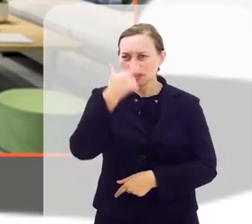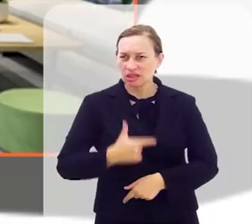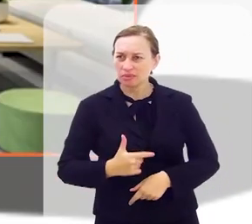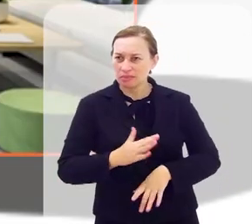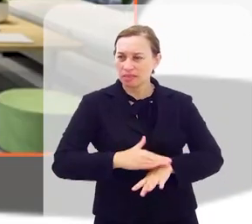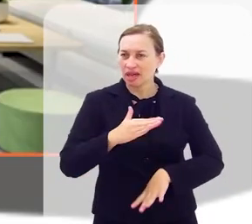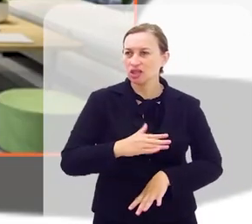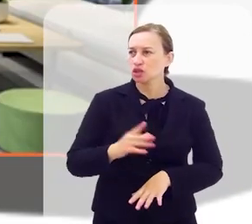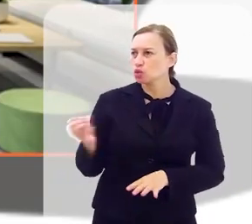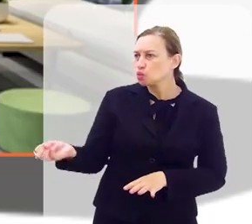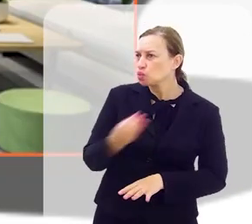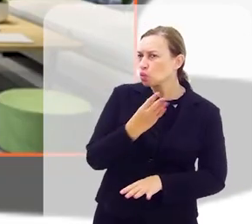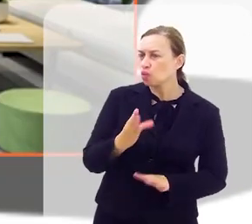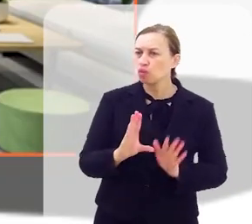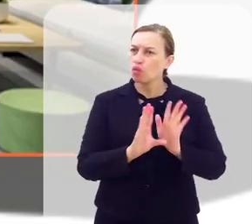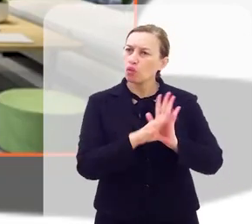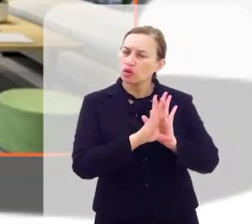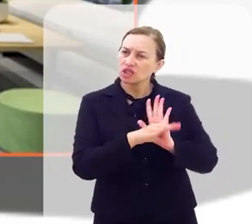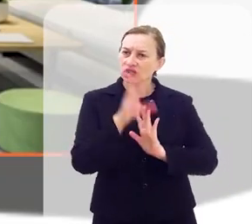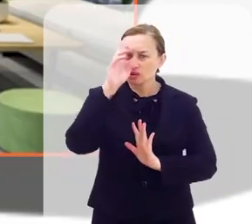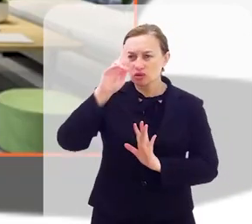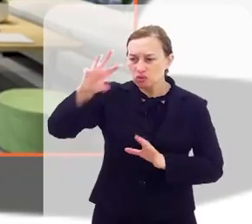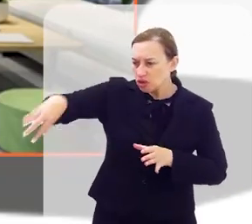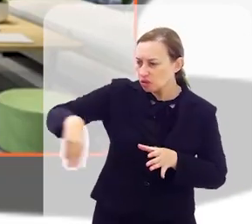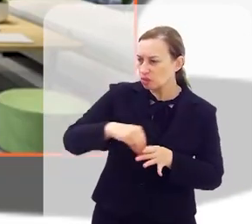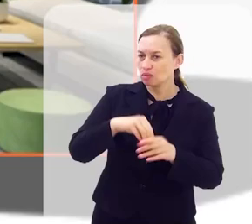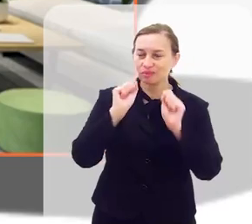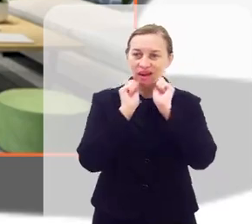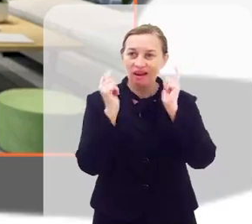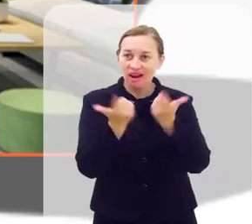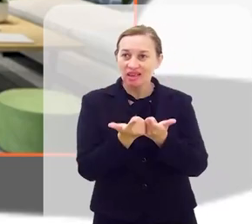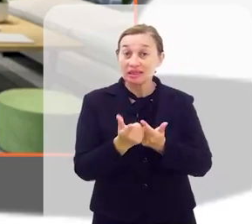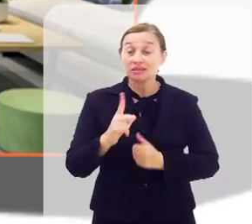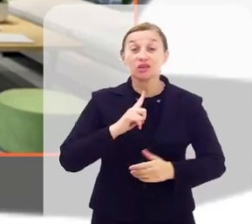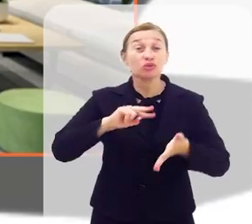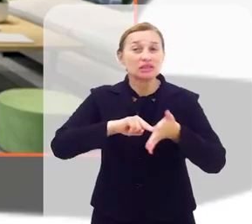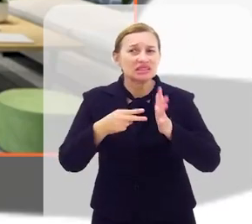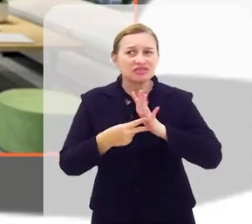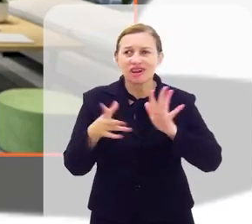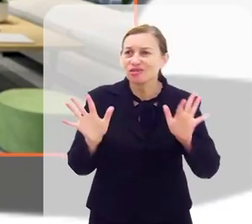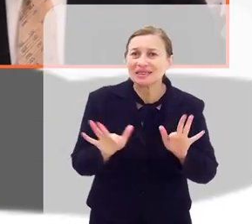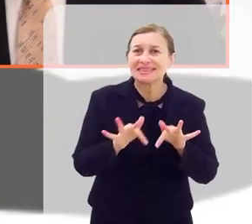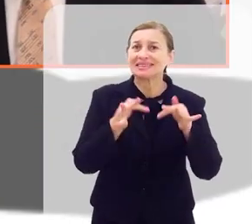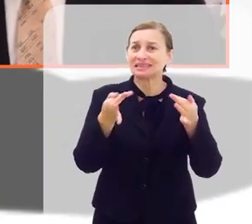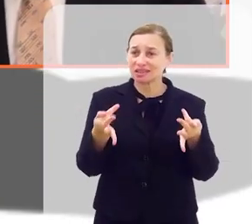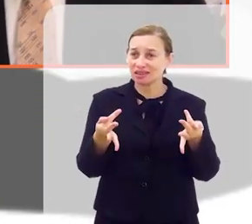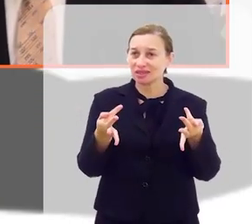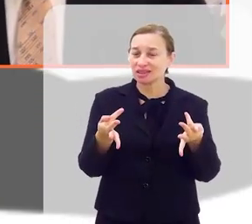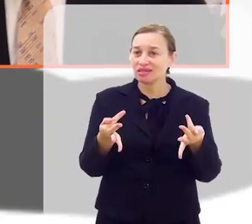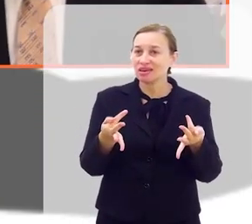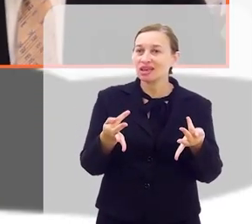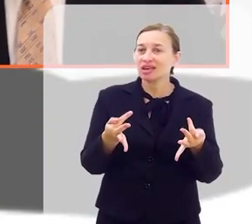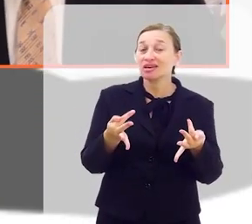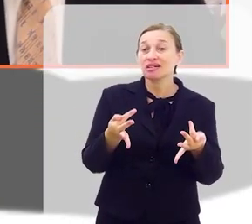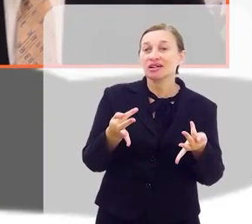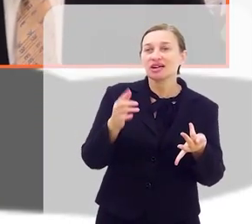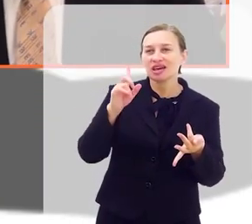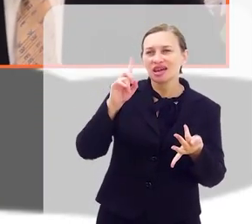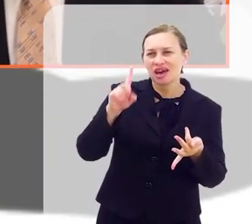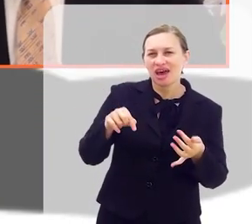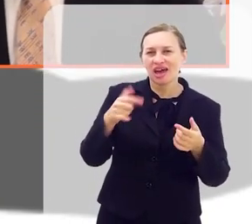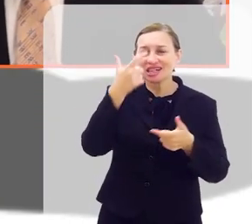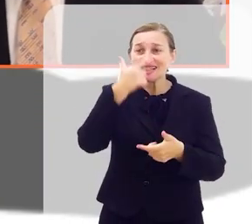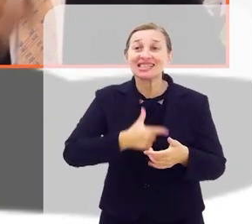novo conceito que o senhor trouxe e implementou aqui na Assembleia Legislativa, ela tem um significado simples, que é tornar algo